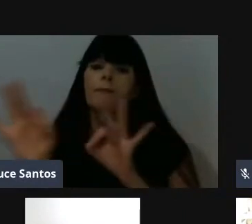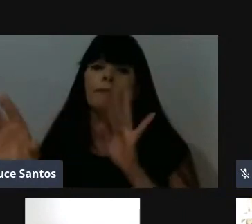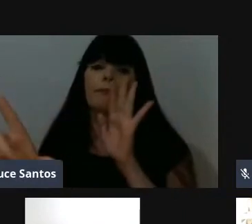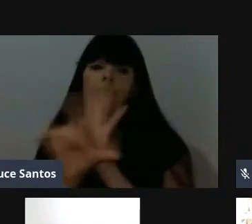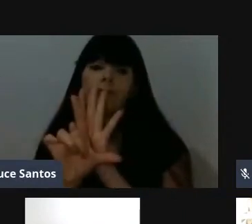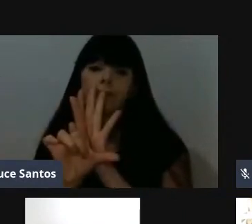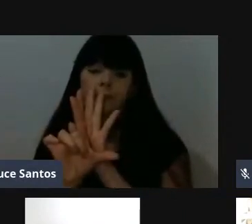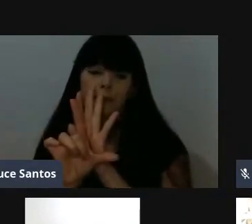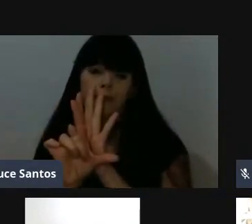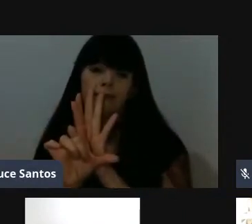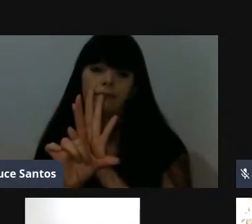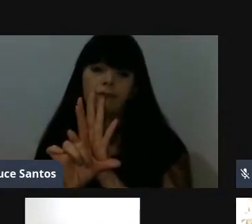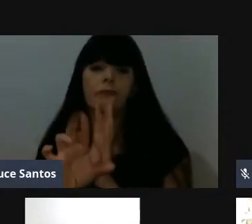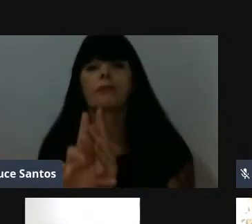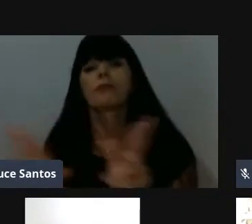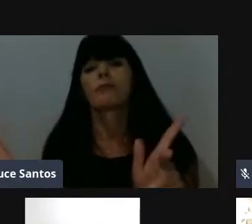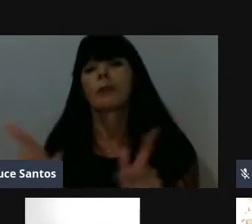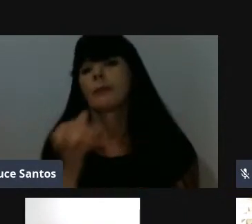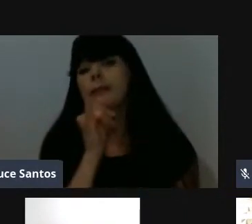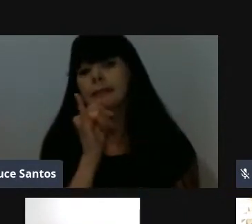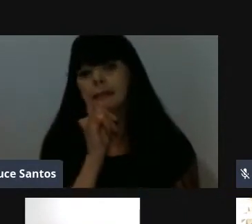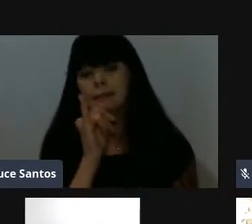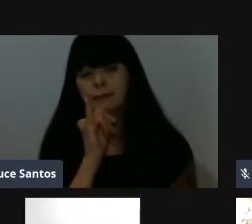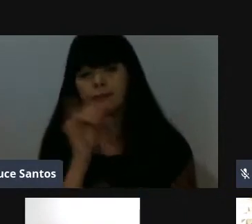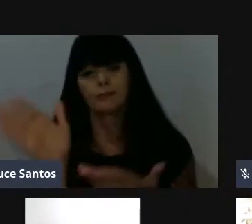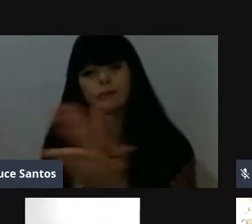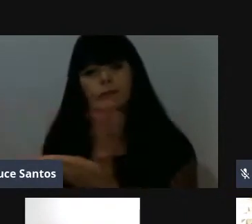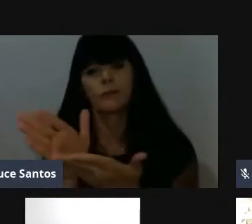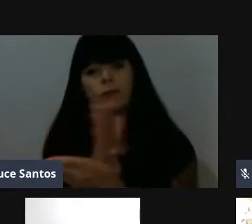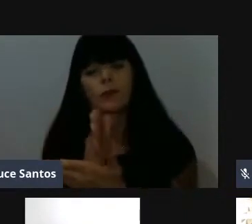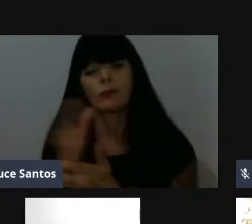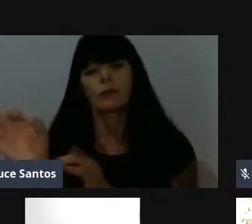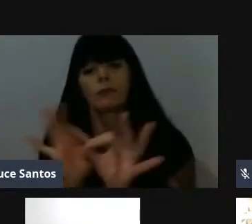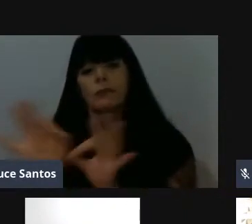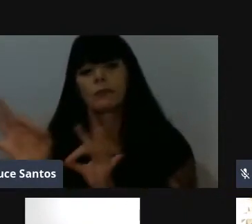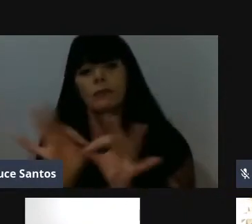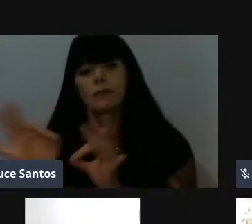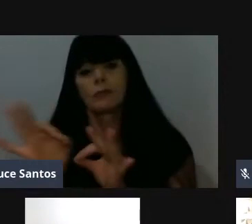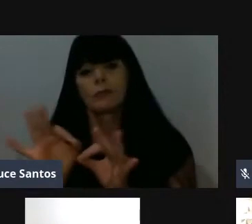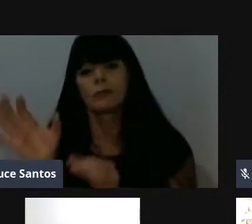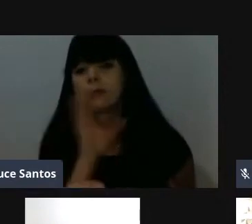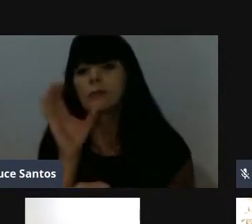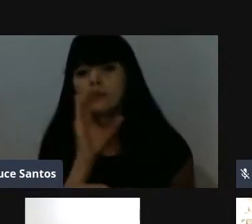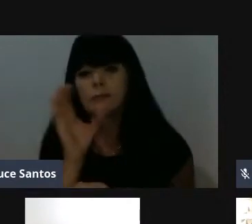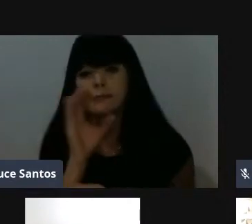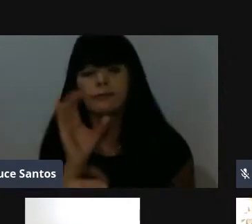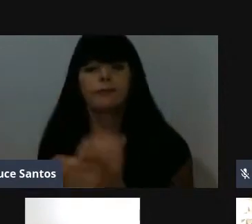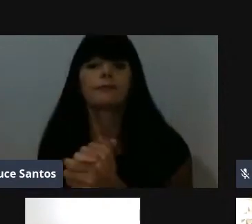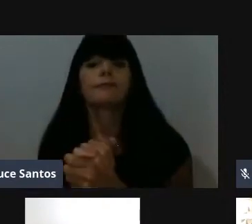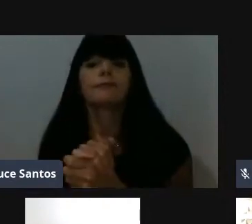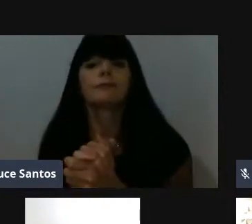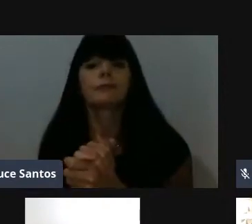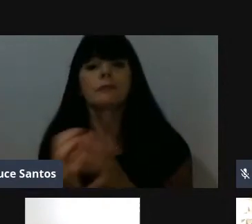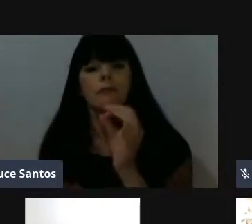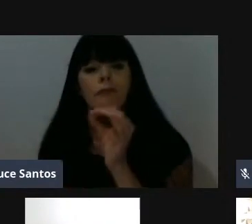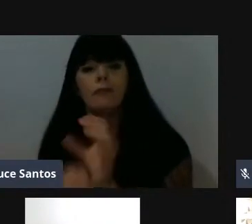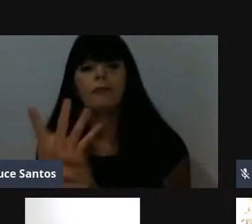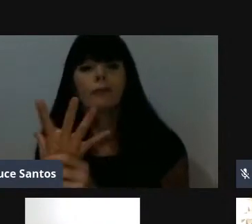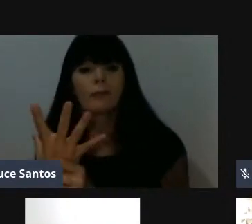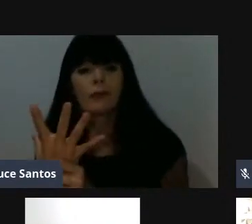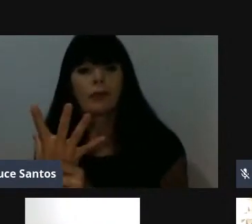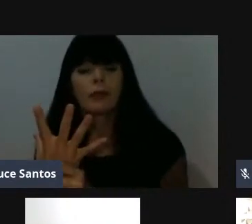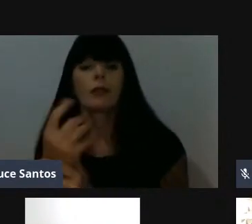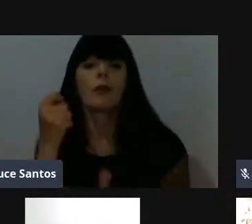vários, um exemplo, eu, alguns projetos meus, né, falar só rapidinho para deixar um pouco esplanado, eu criei um projeto que obriga a